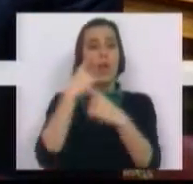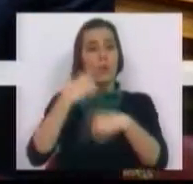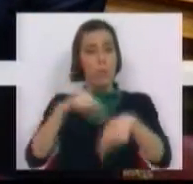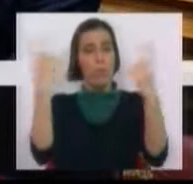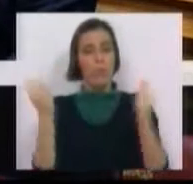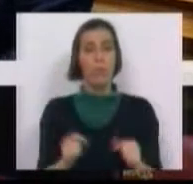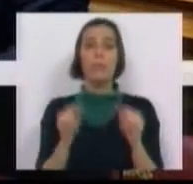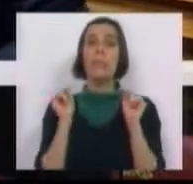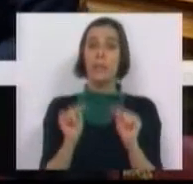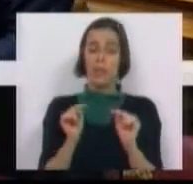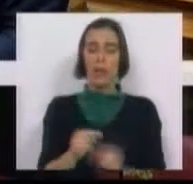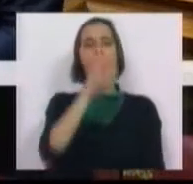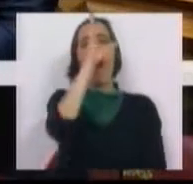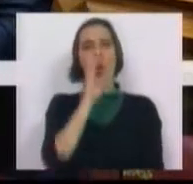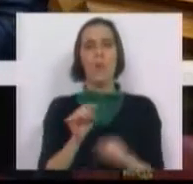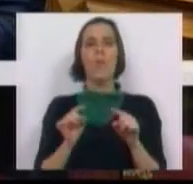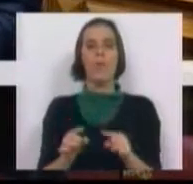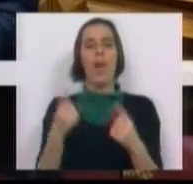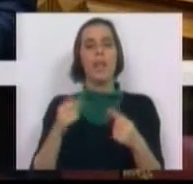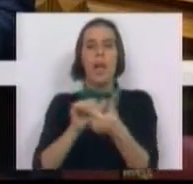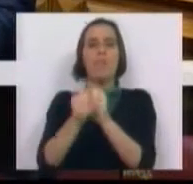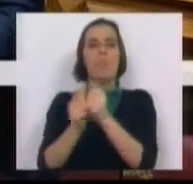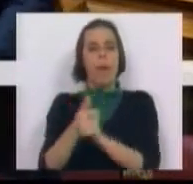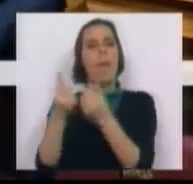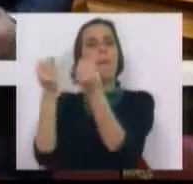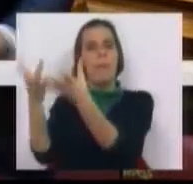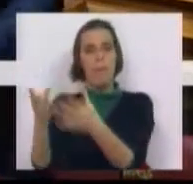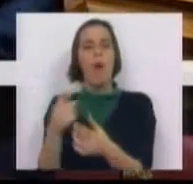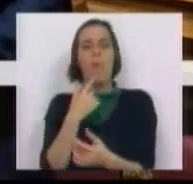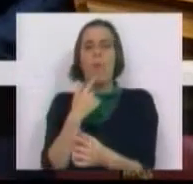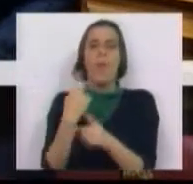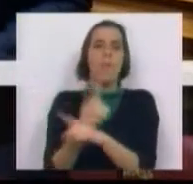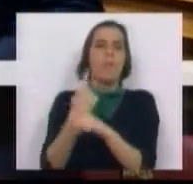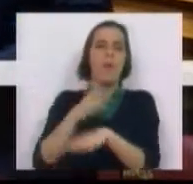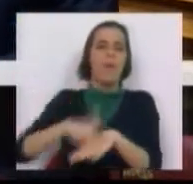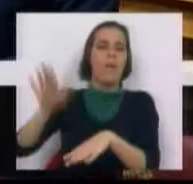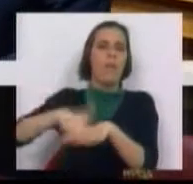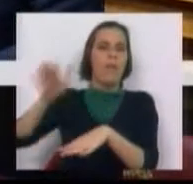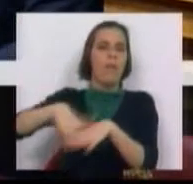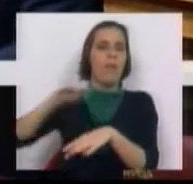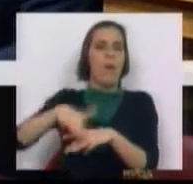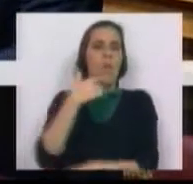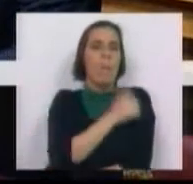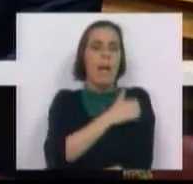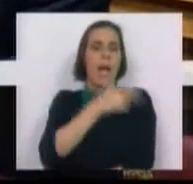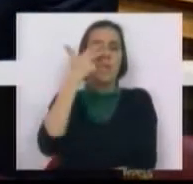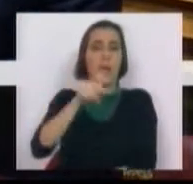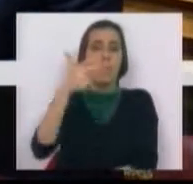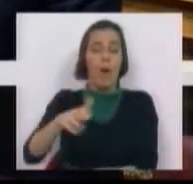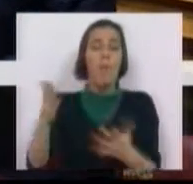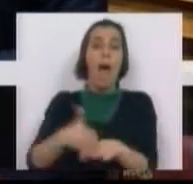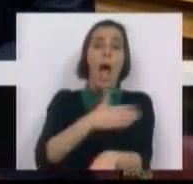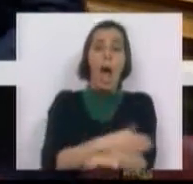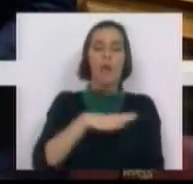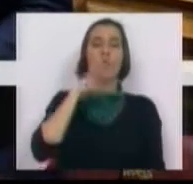públicos. Nisso, o Governo tem reformado bem. Tem reformado muitos mandando-os para casa. Por isso, como dissemos